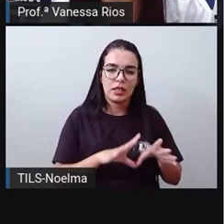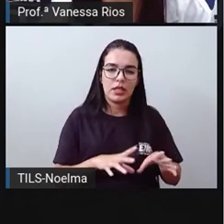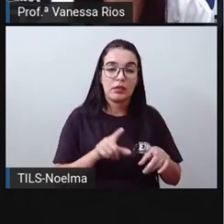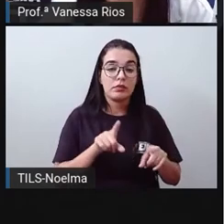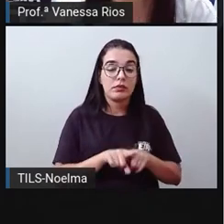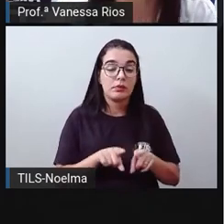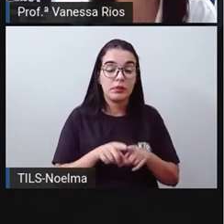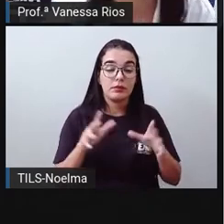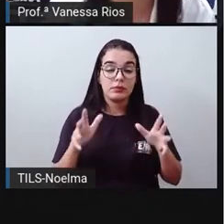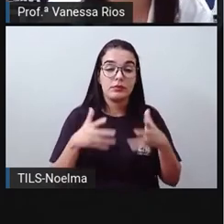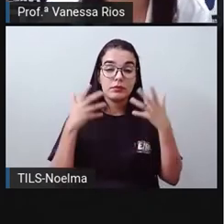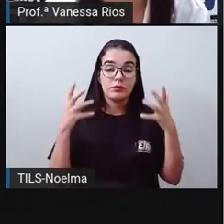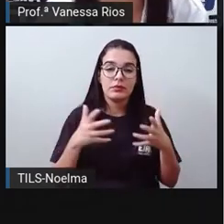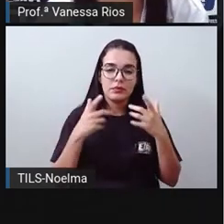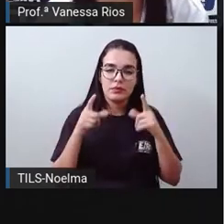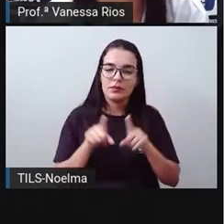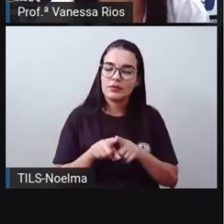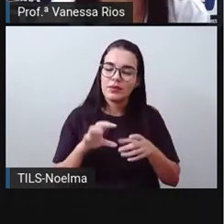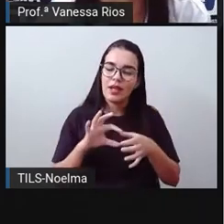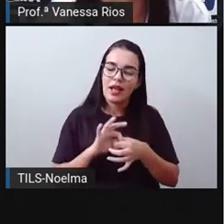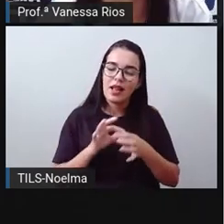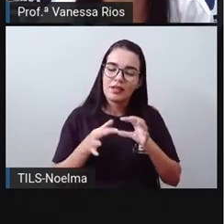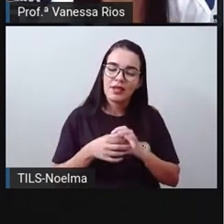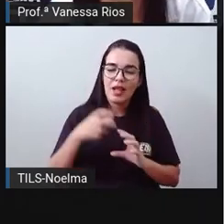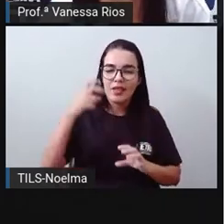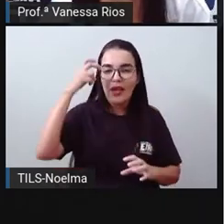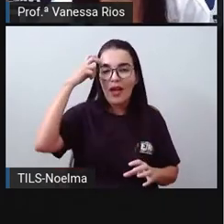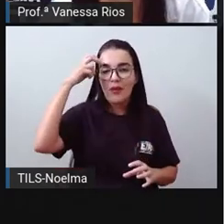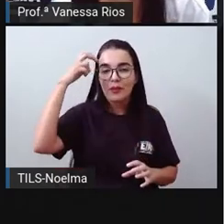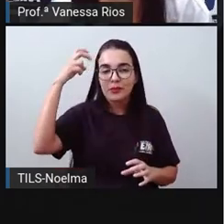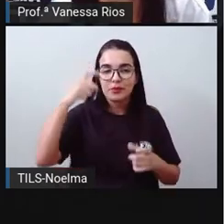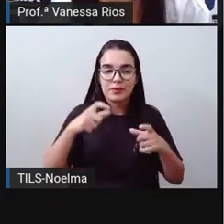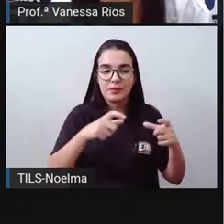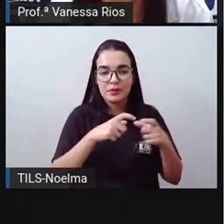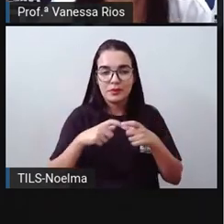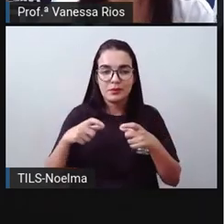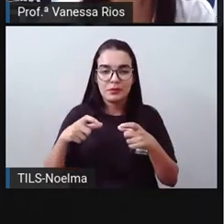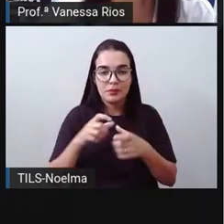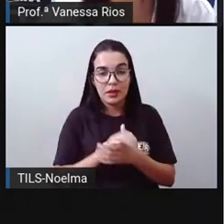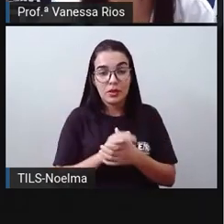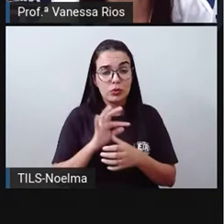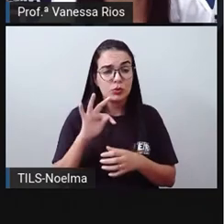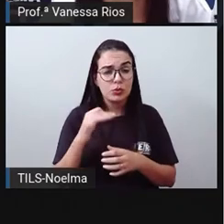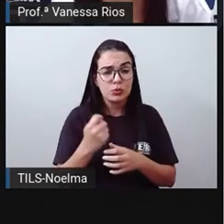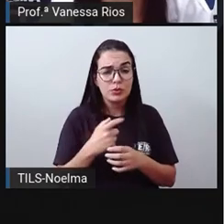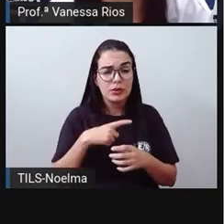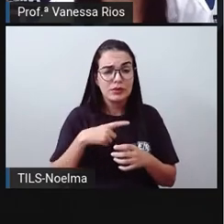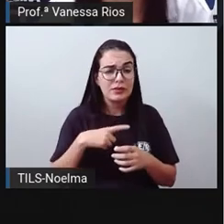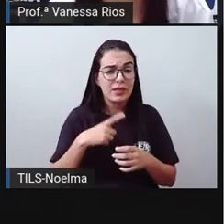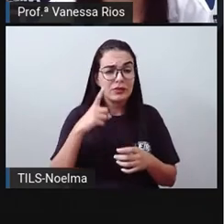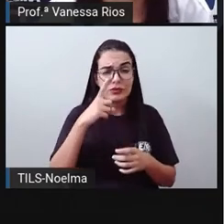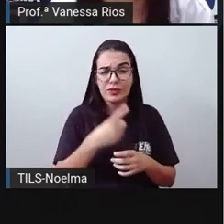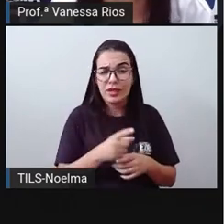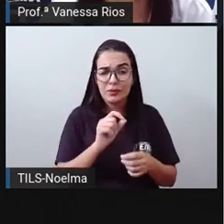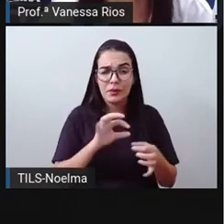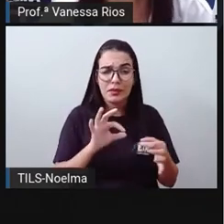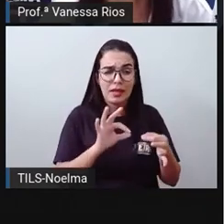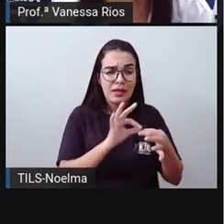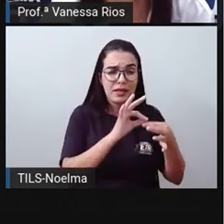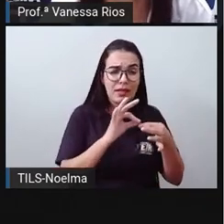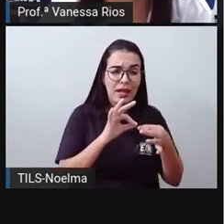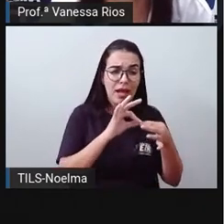clima, que também está relacionado à cultura do espaço. Então, tudo que está diretamente ligado,